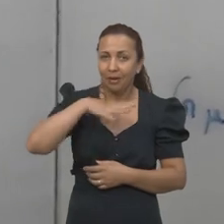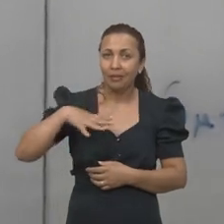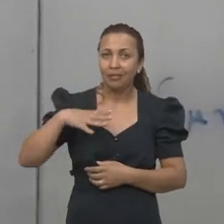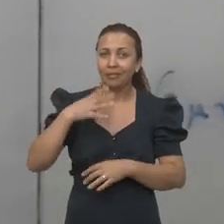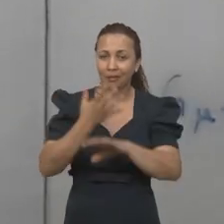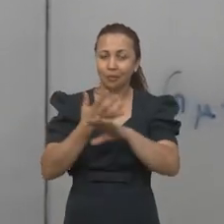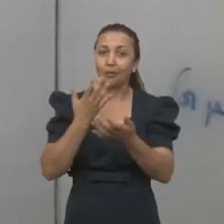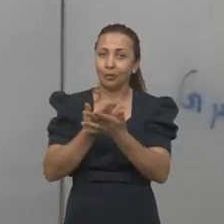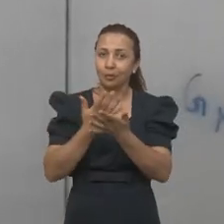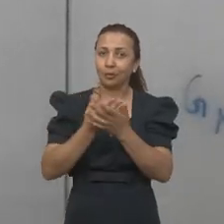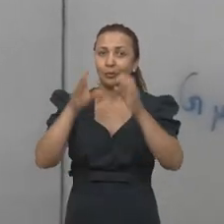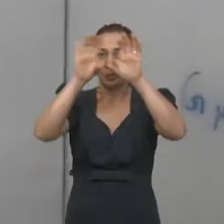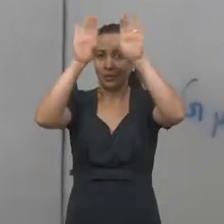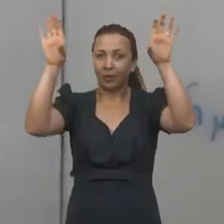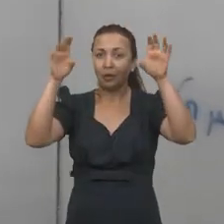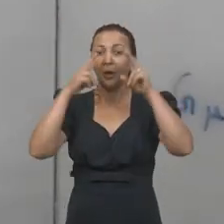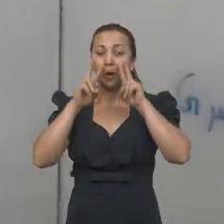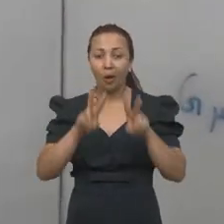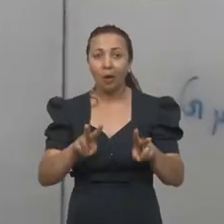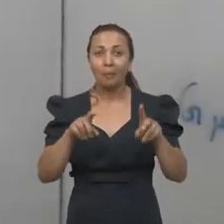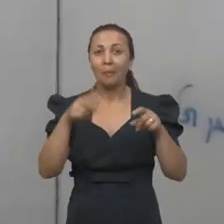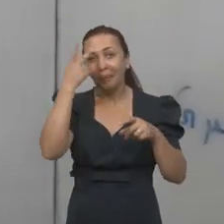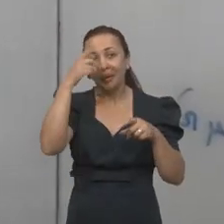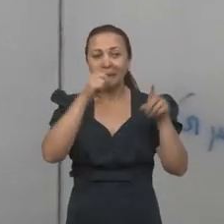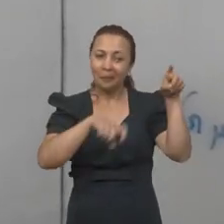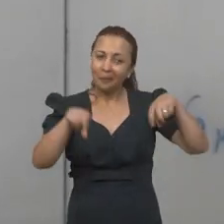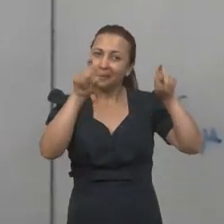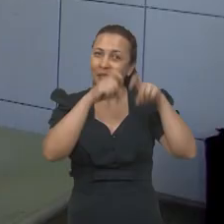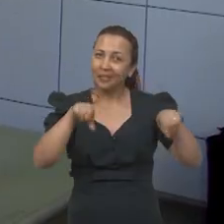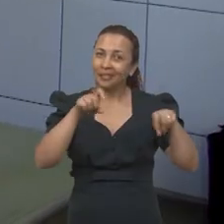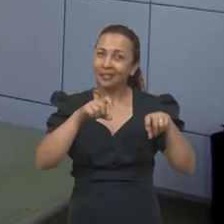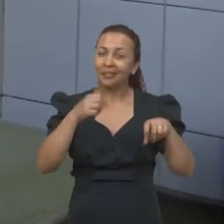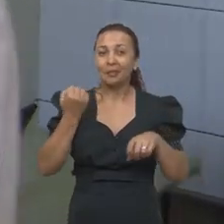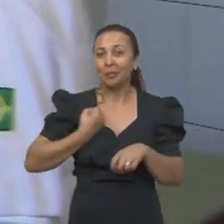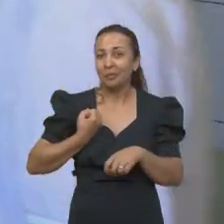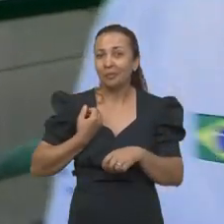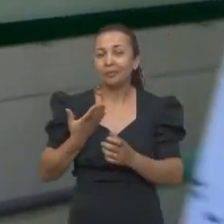área, na área da cosmologia, nós olhamos para o computador, nós olhamos para os dados.